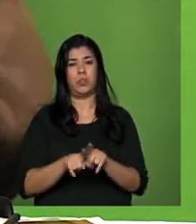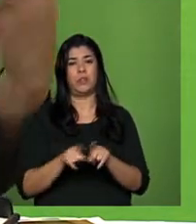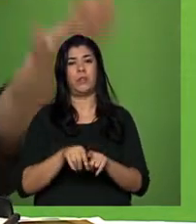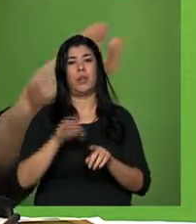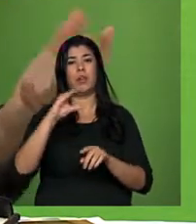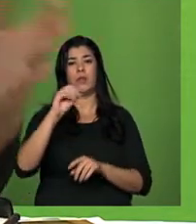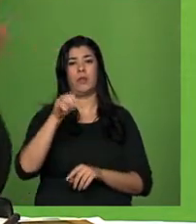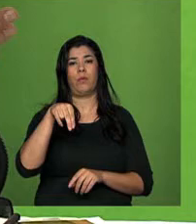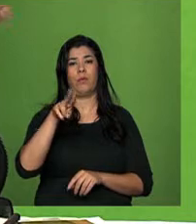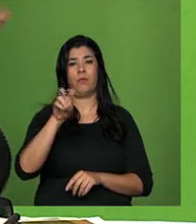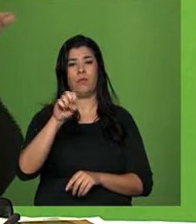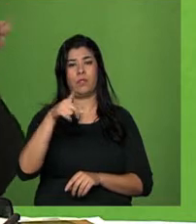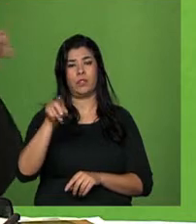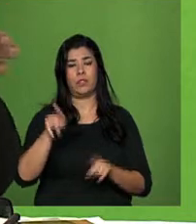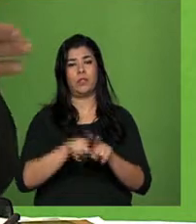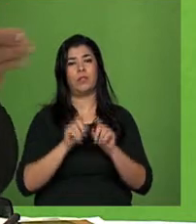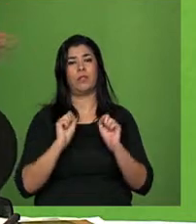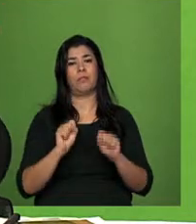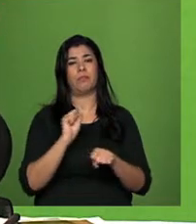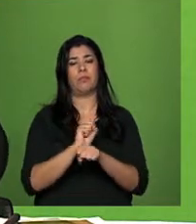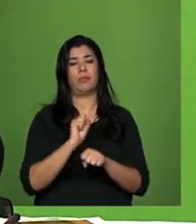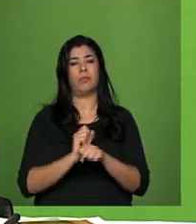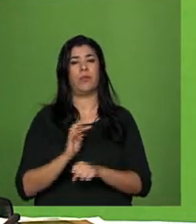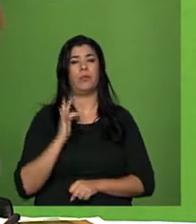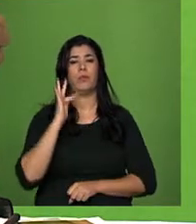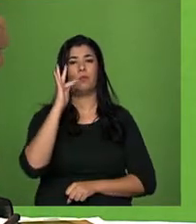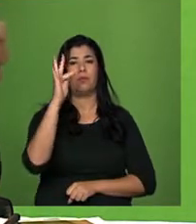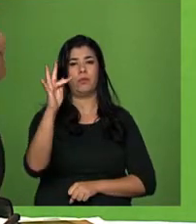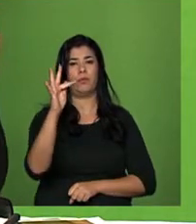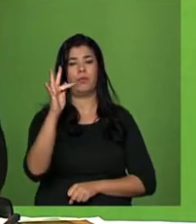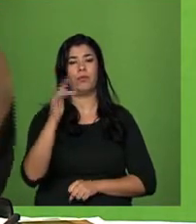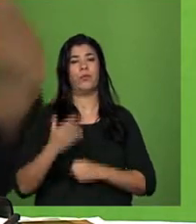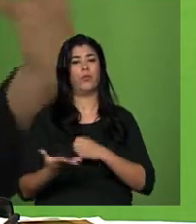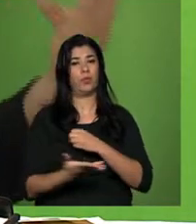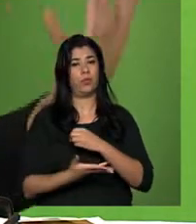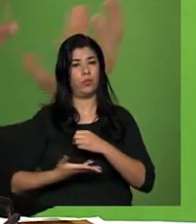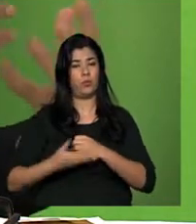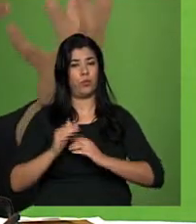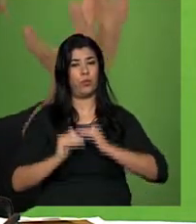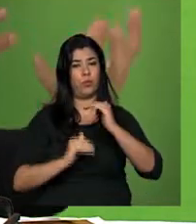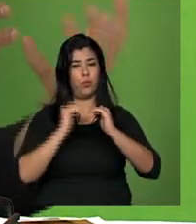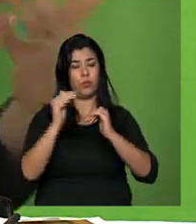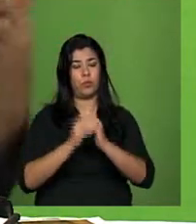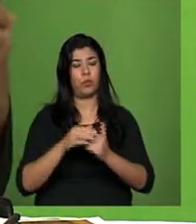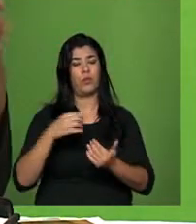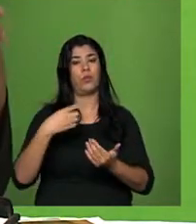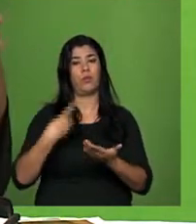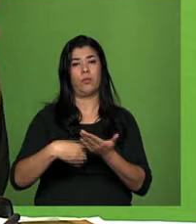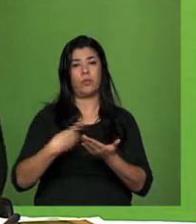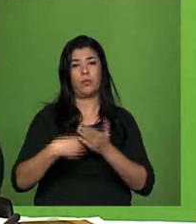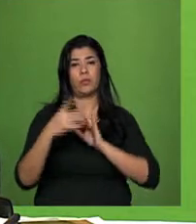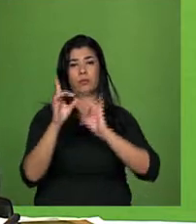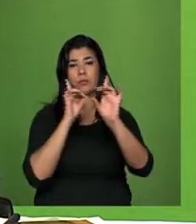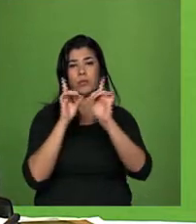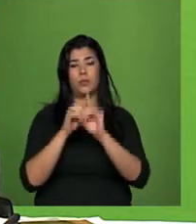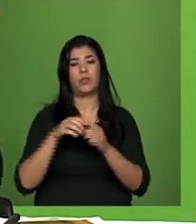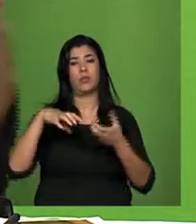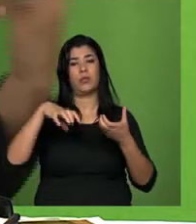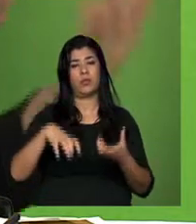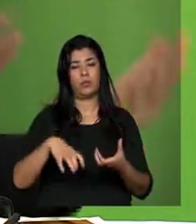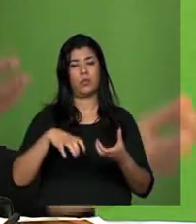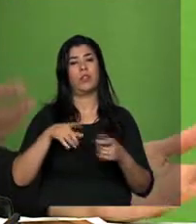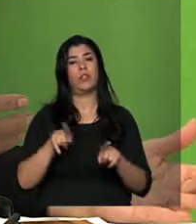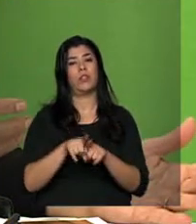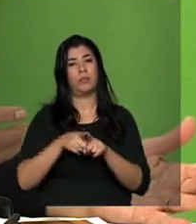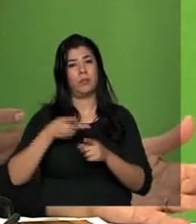E espero que a gente possa, agora, nesse novo patamar de consolidação e de entendimento, dialogarmos com o Congresso Nacional